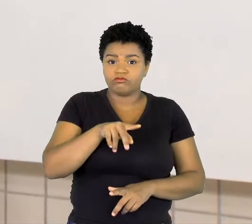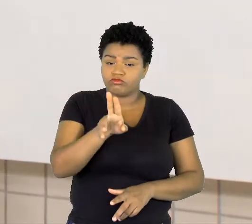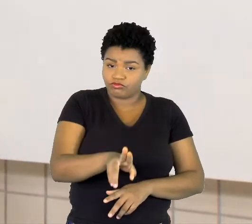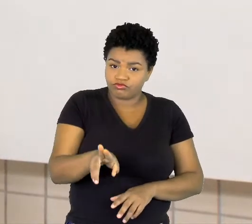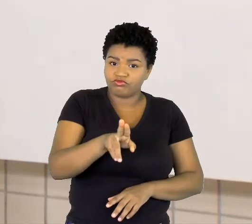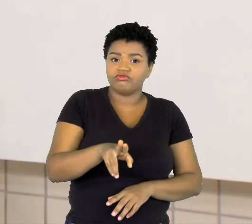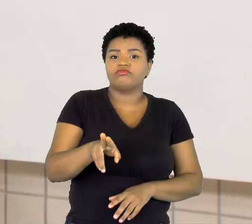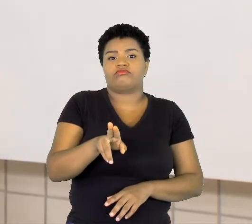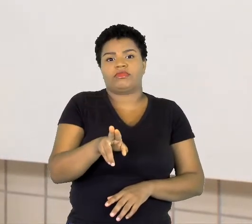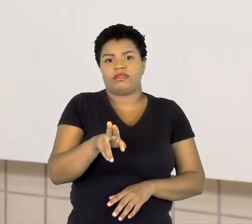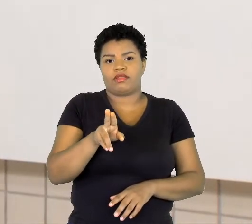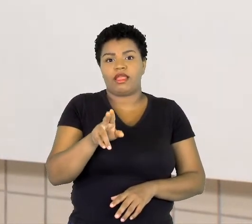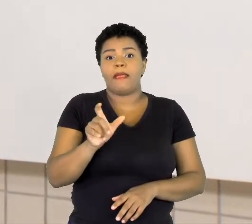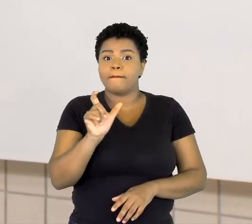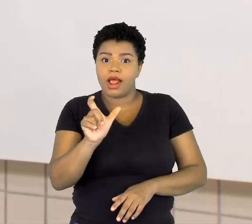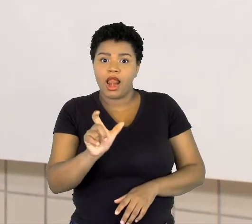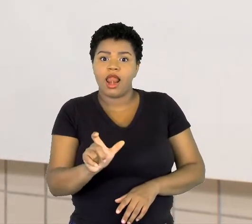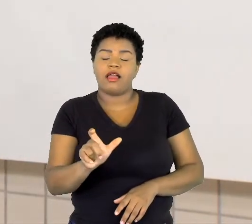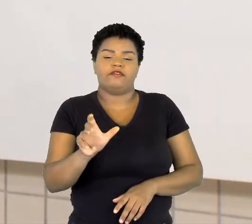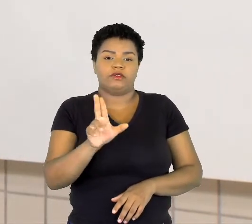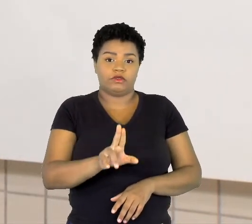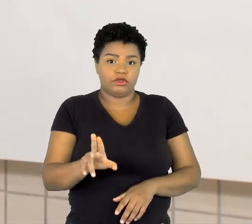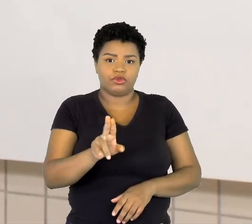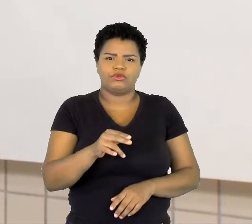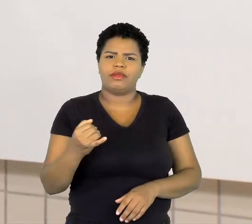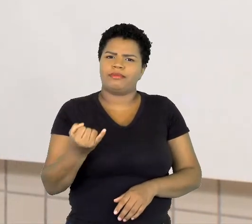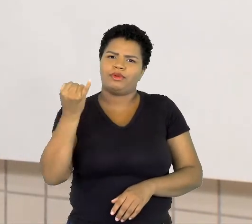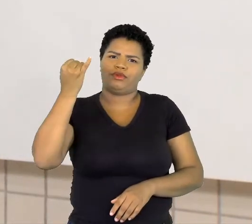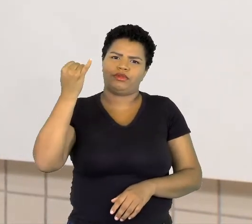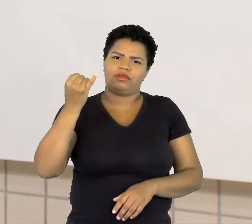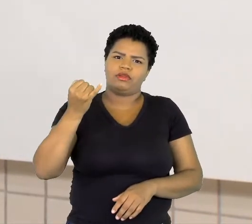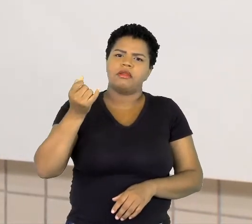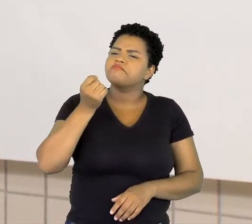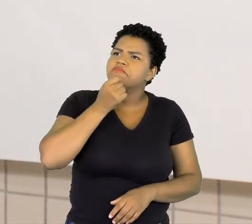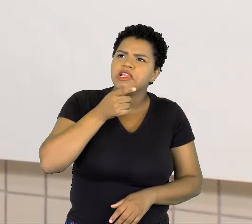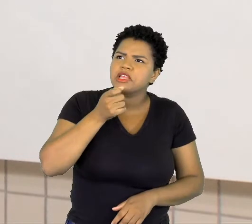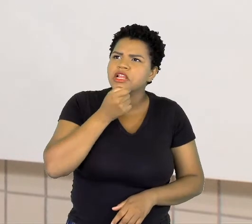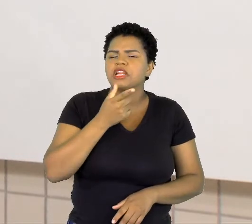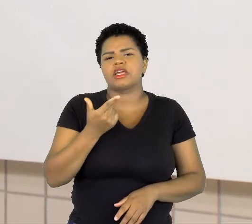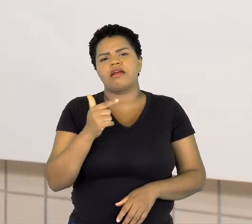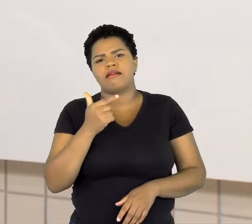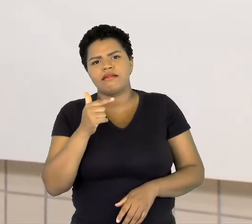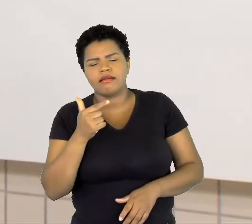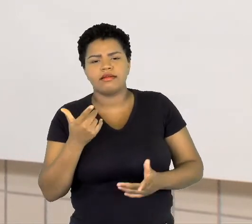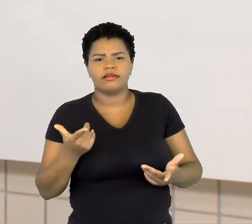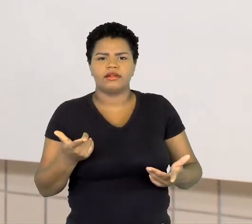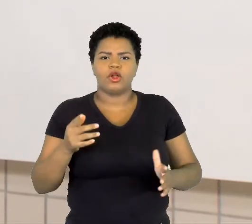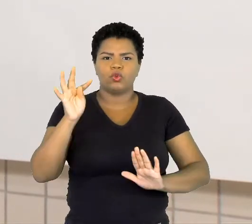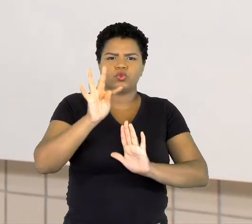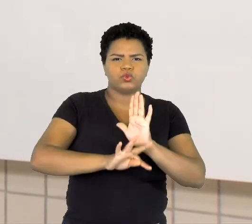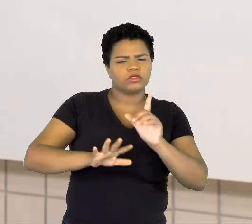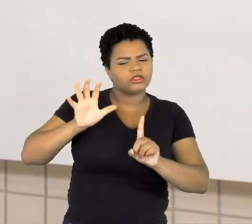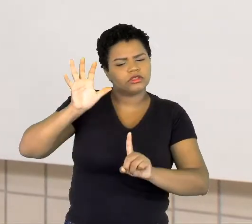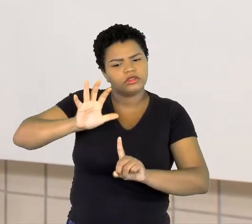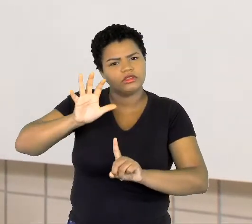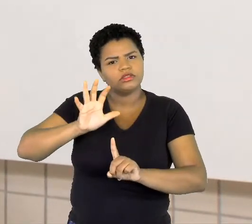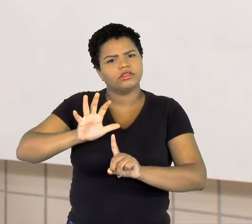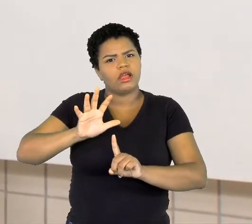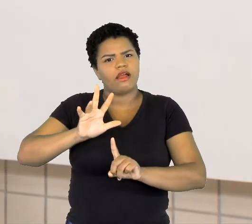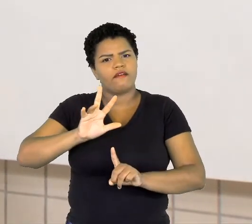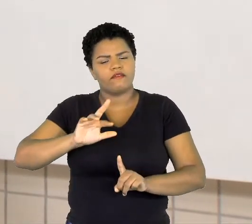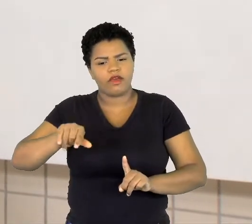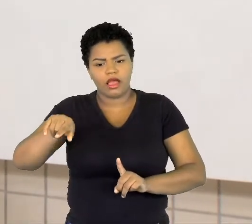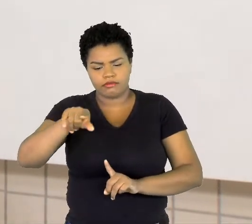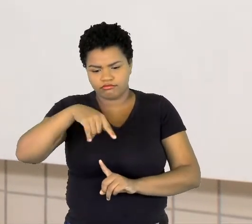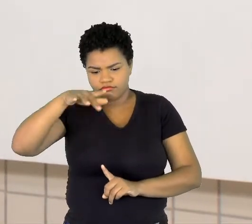palavras que você usa. Usa humor, usa ironia, usa um texto persuasivo que vá convencer